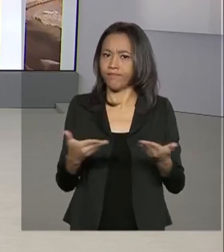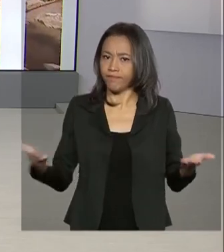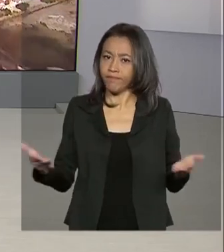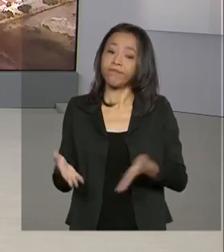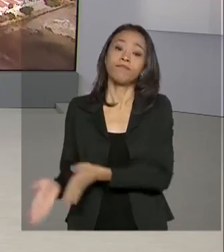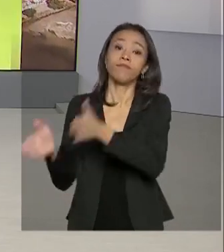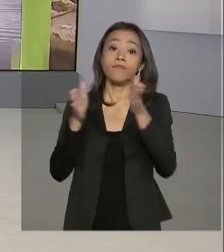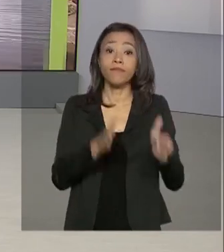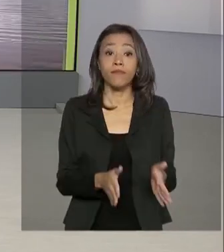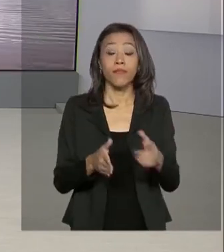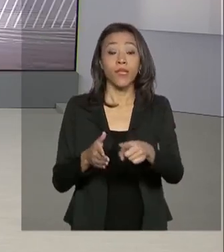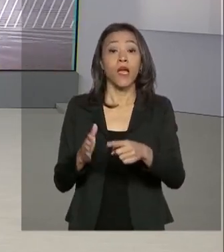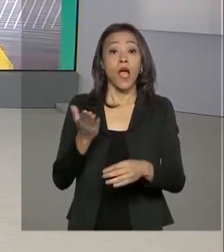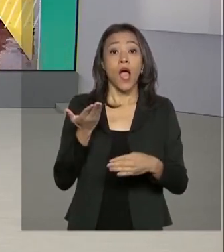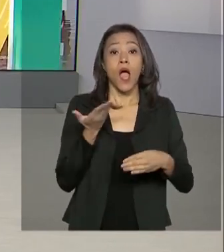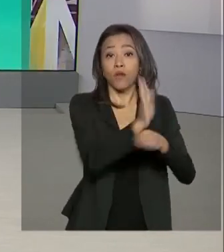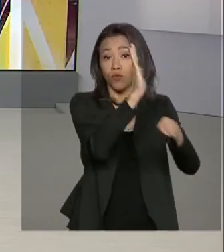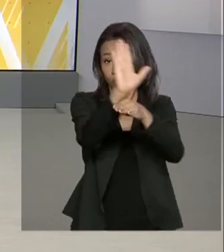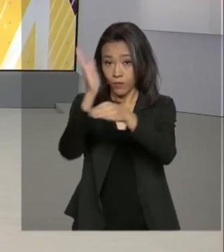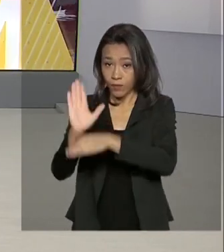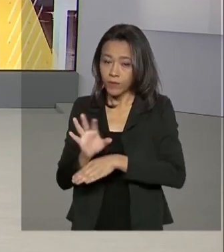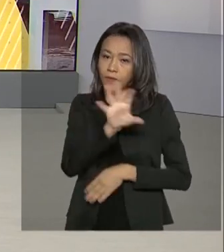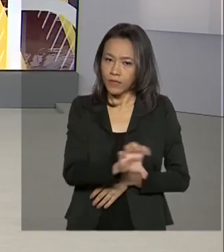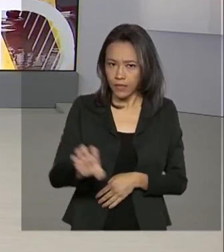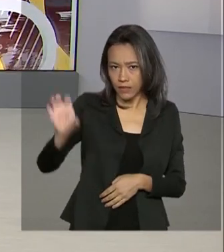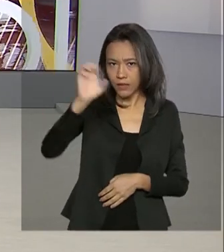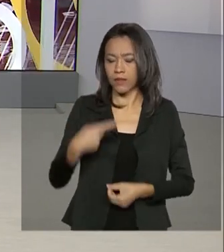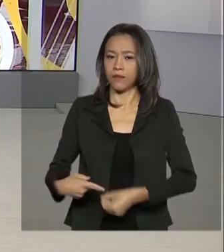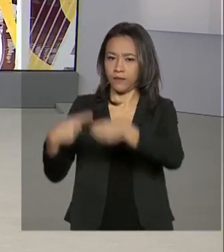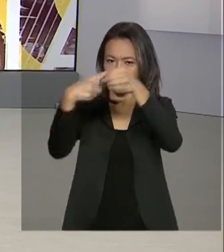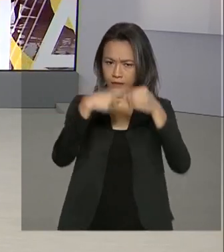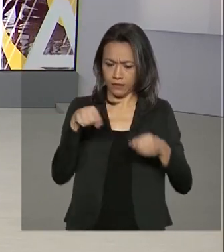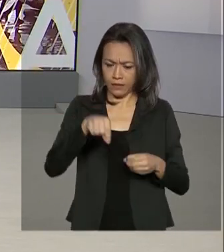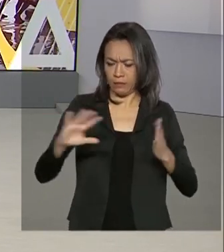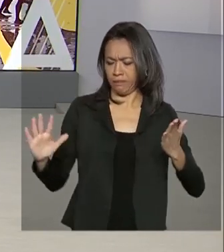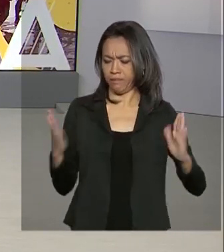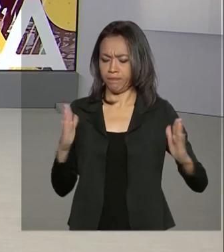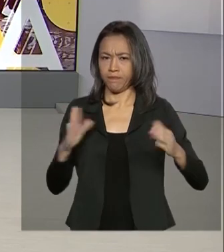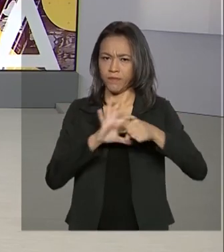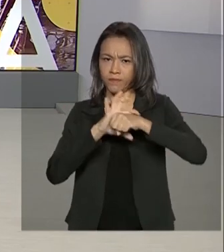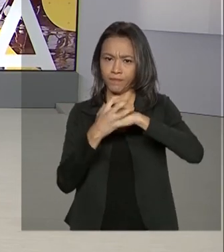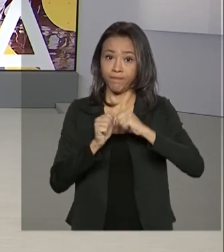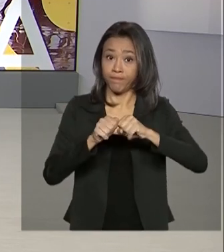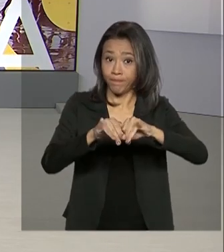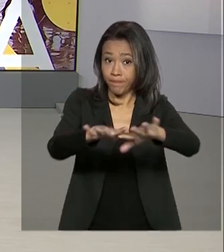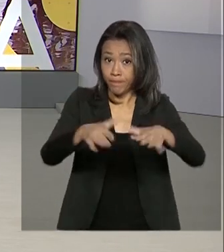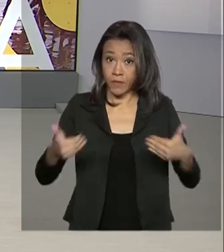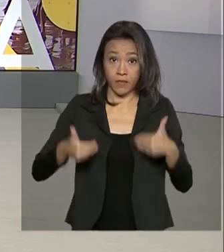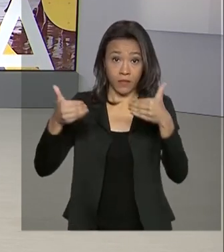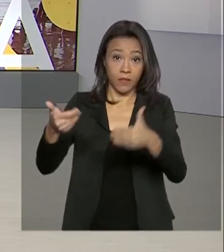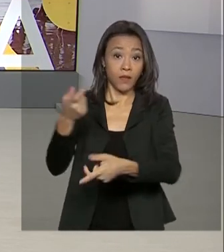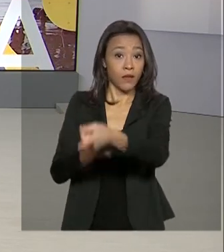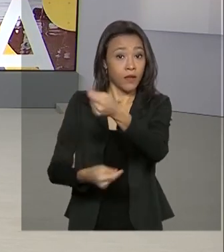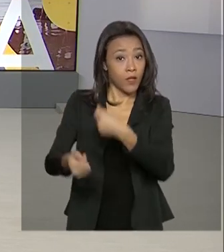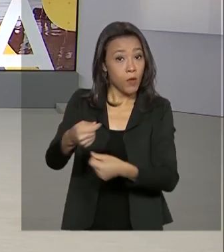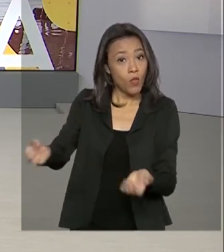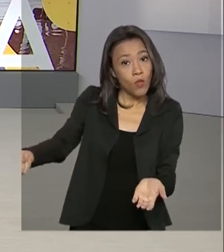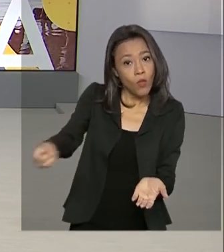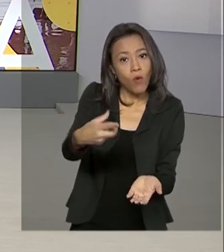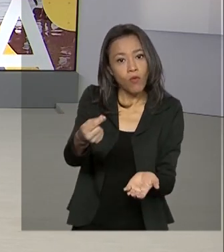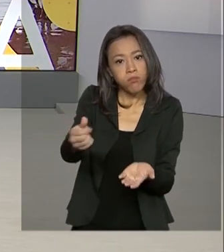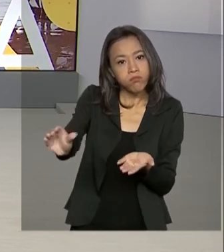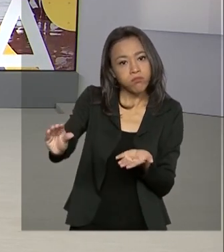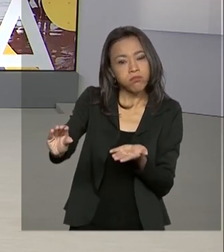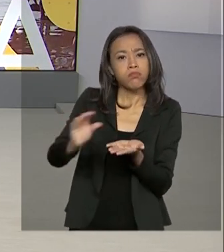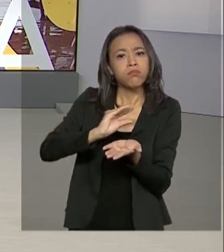E para socorrer estados e municípios nesse momento de pandemia, o Ministério da Economia anunciou um novo aporte de recursos que podem